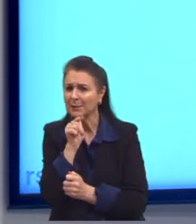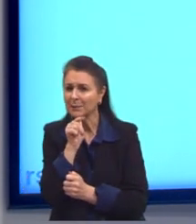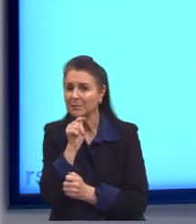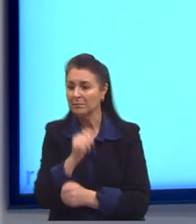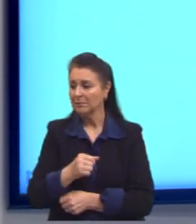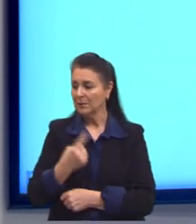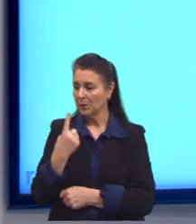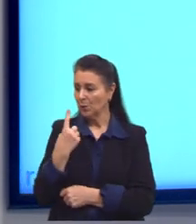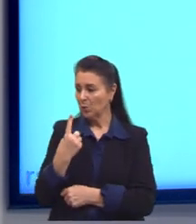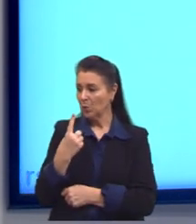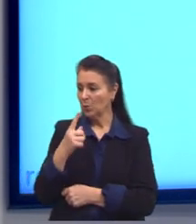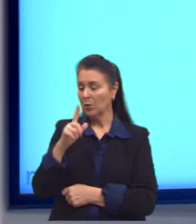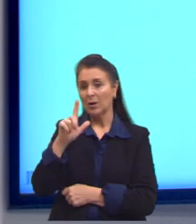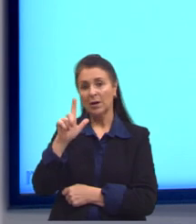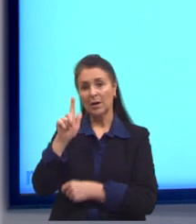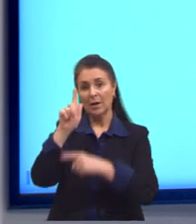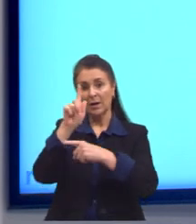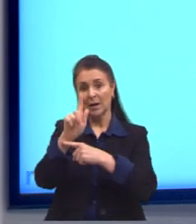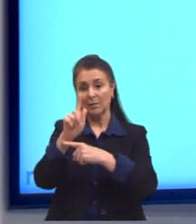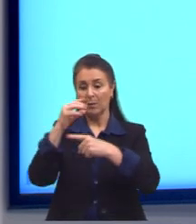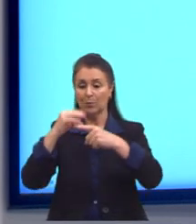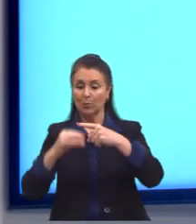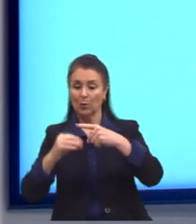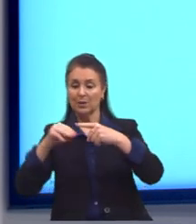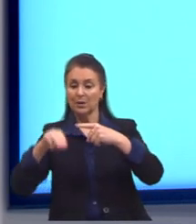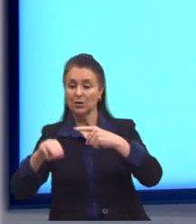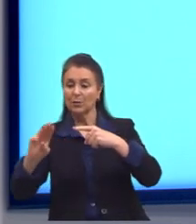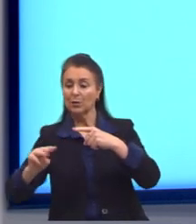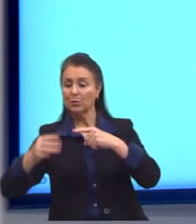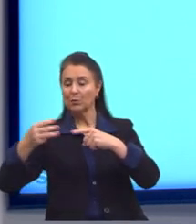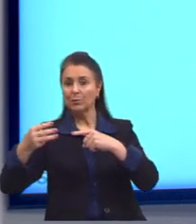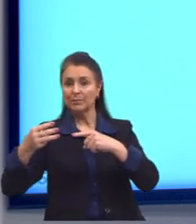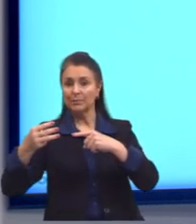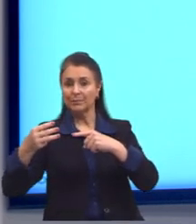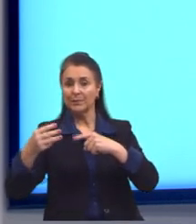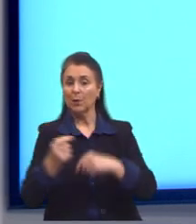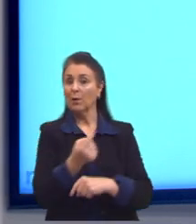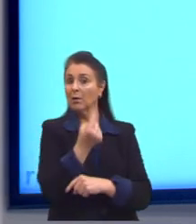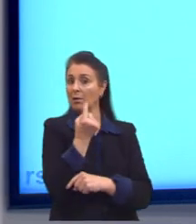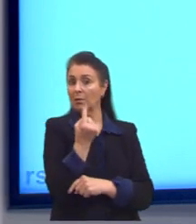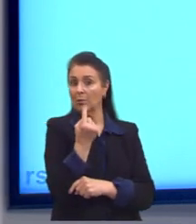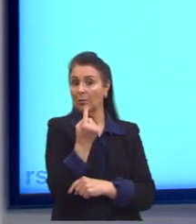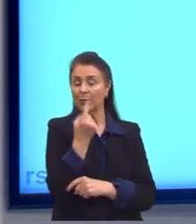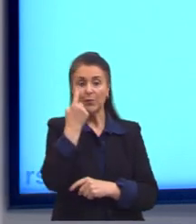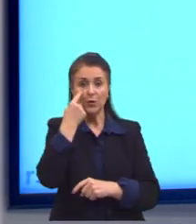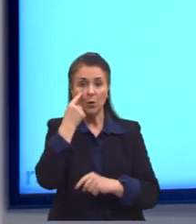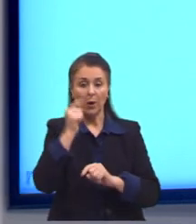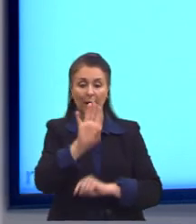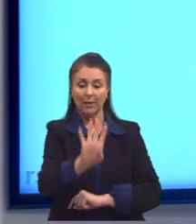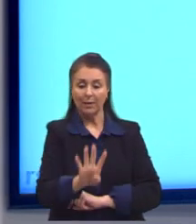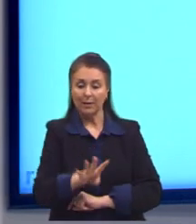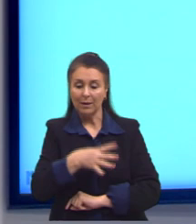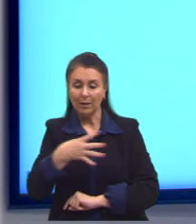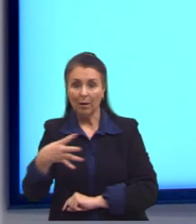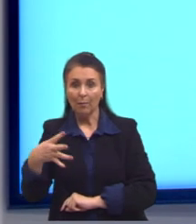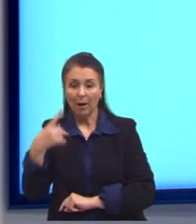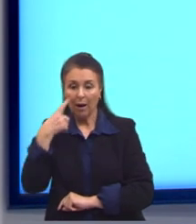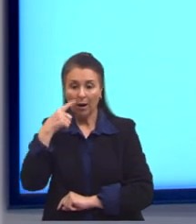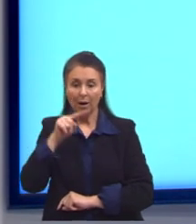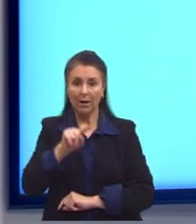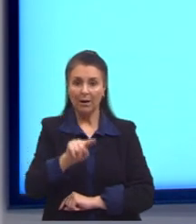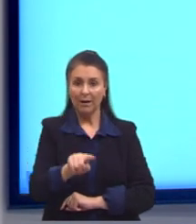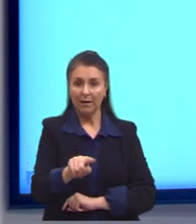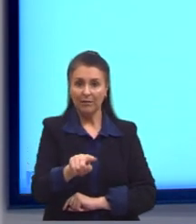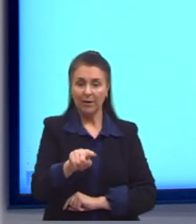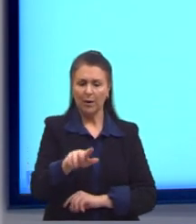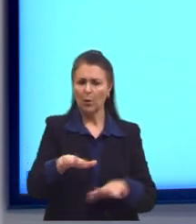Um grama por centímetro cúbico. Então, gente já sabe que é um. Então, a gente vai olhar aqui na tabelinha e vai ver qual desses